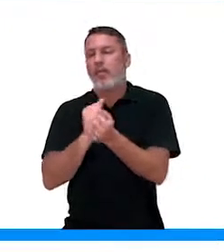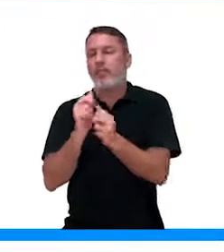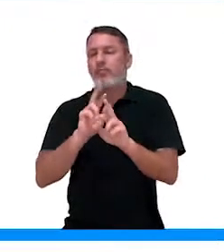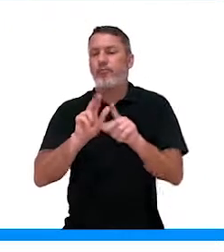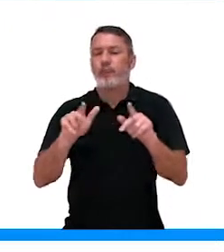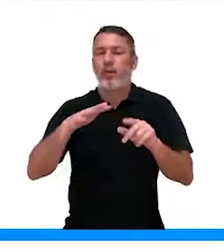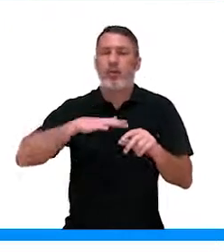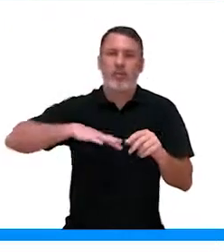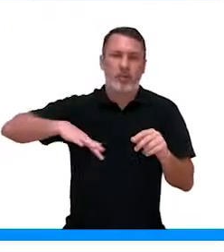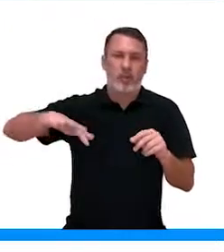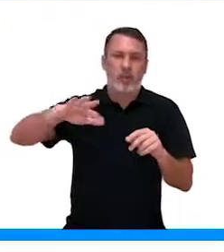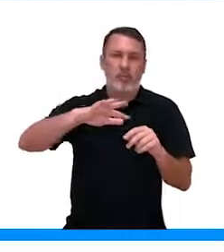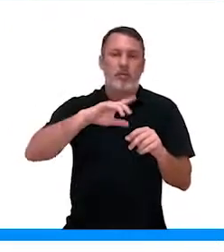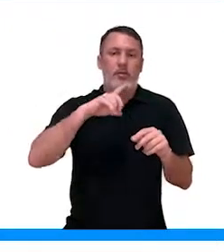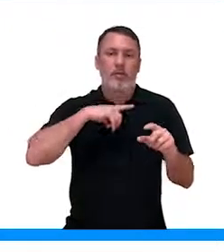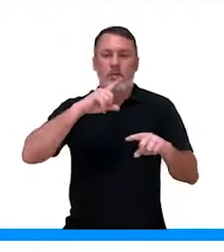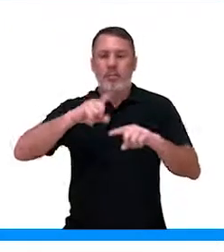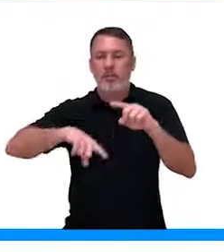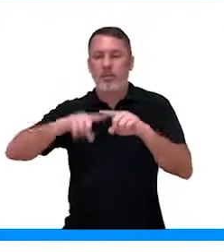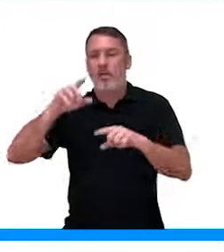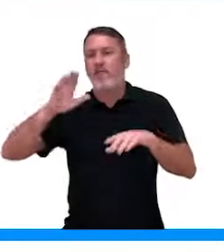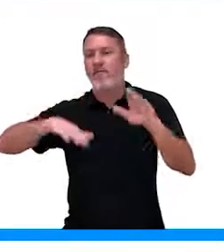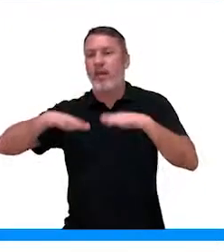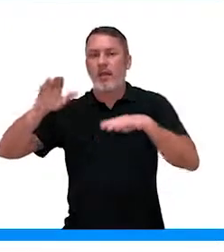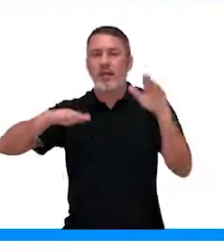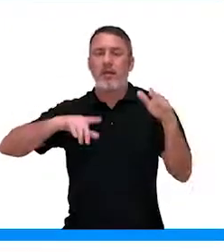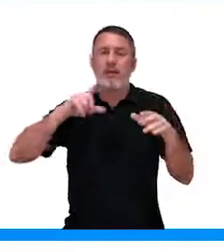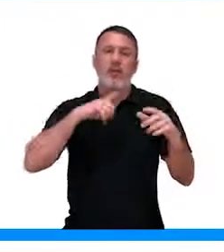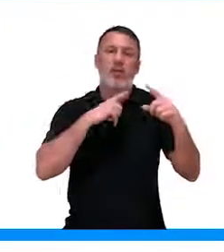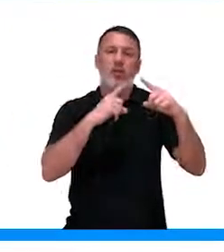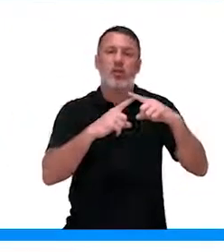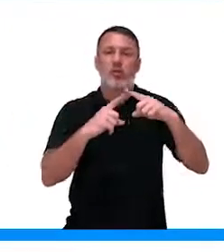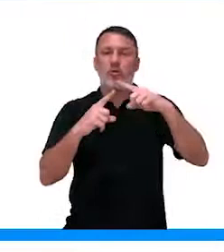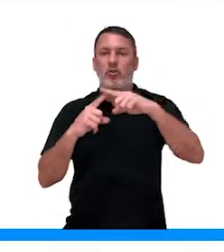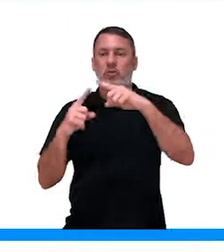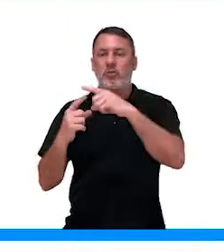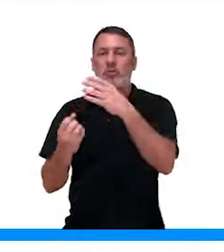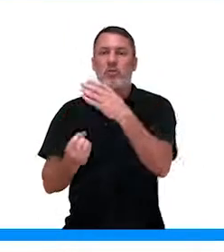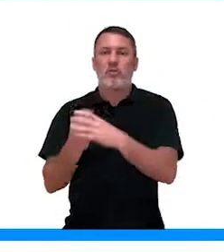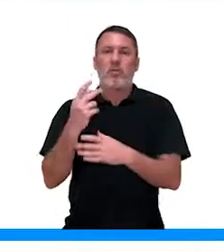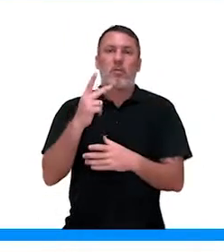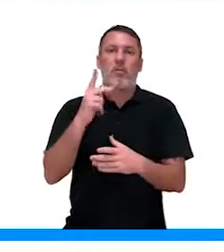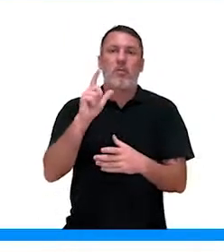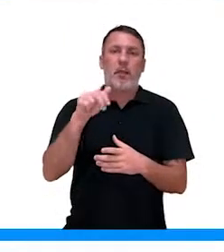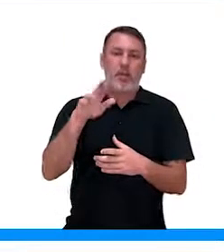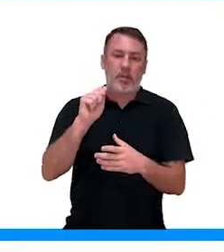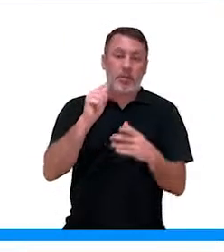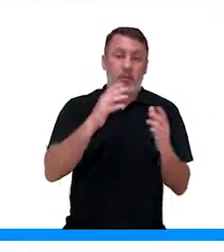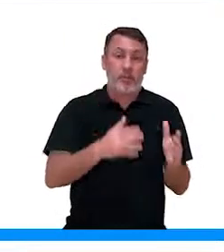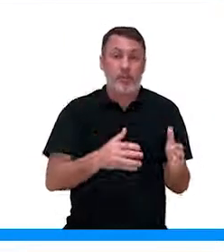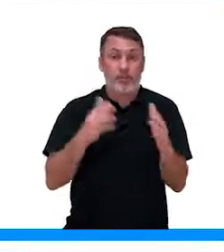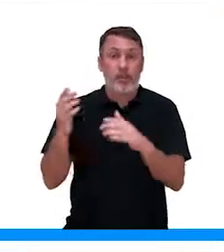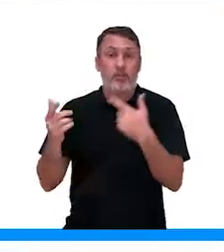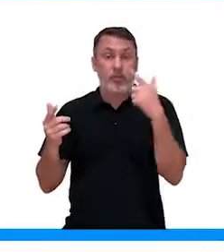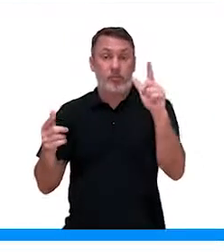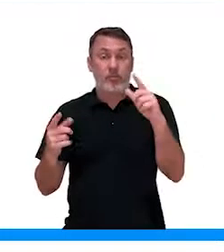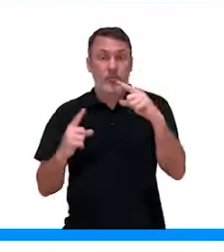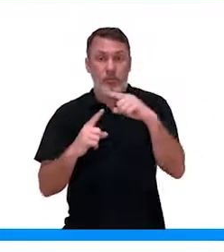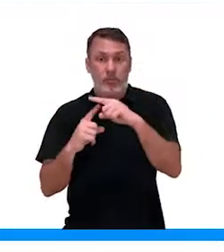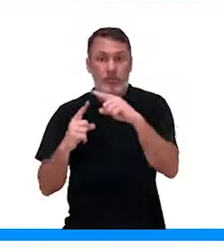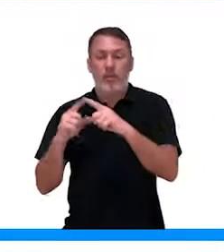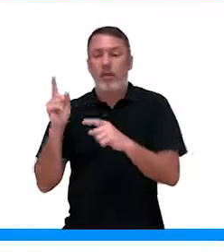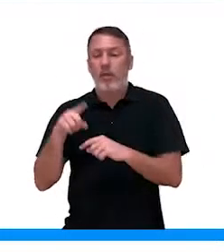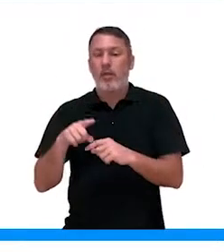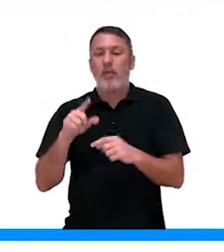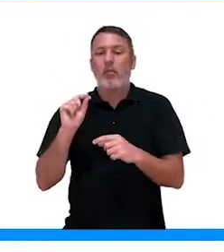tipos de ambientes. Então a abertura estomática pode variar de acordo com o tipo de planta. Outro fator que vai afetar